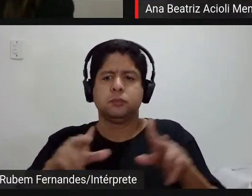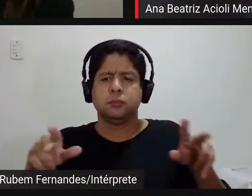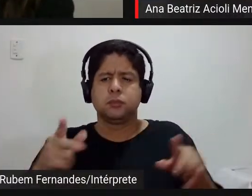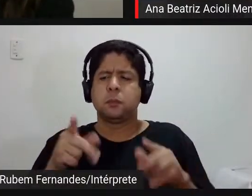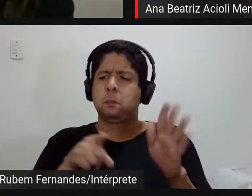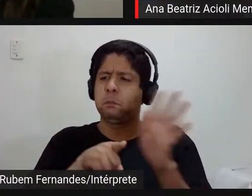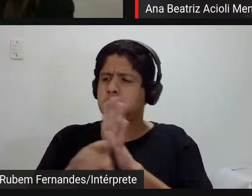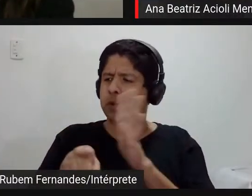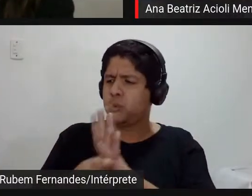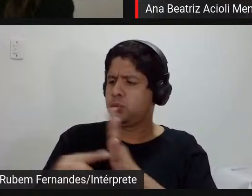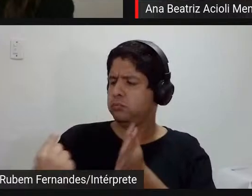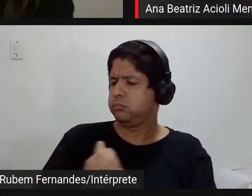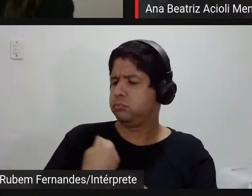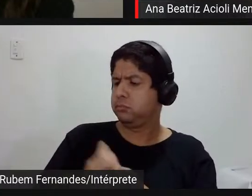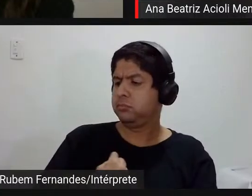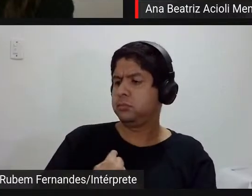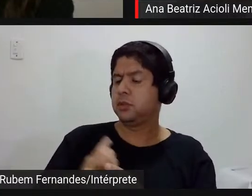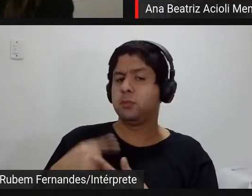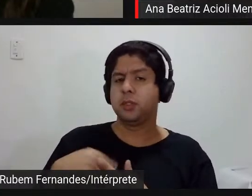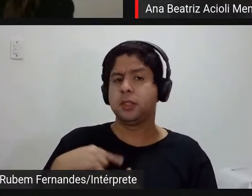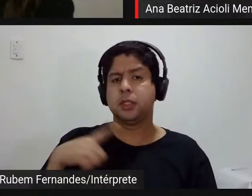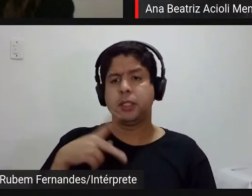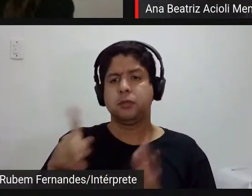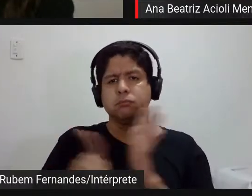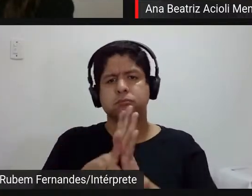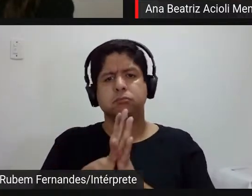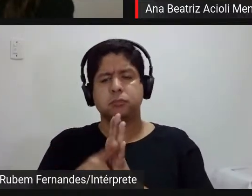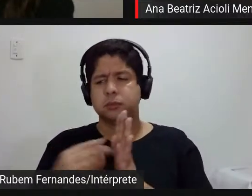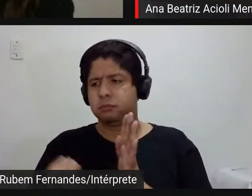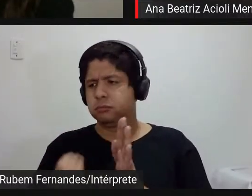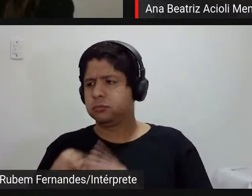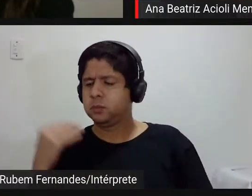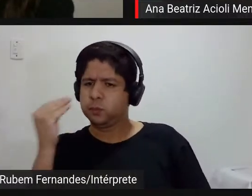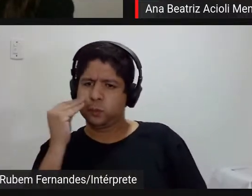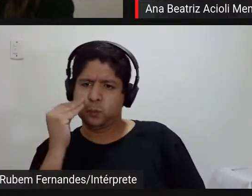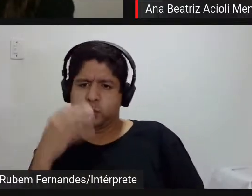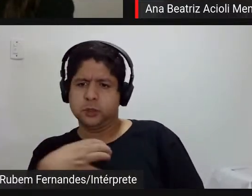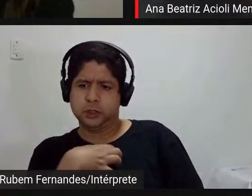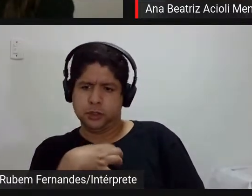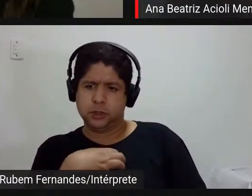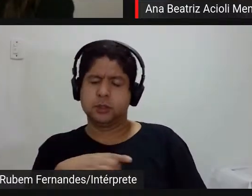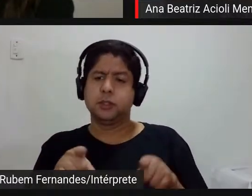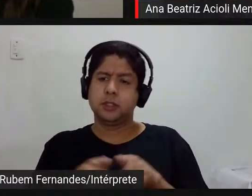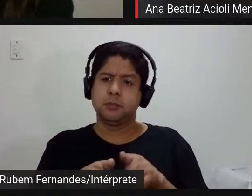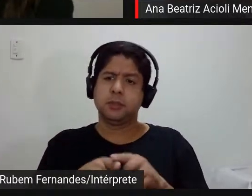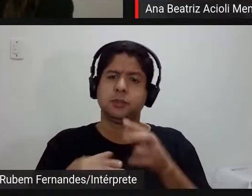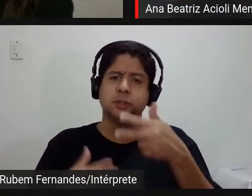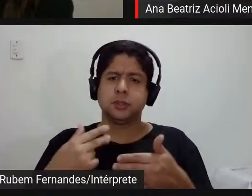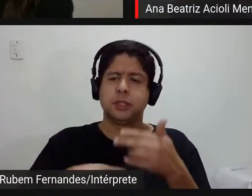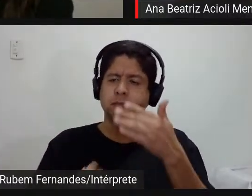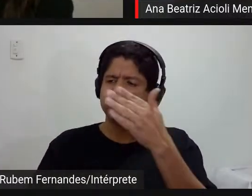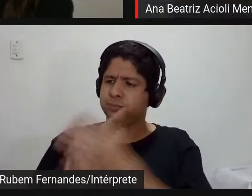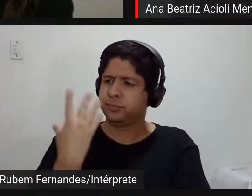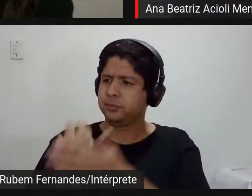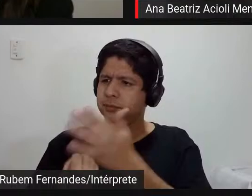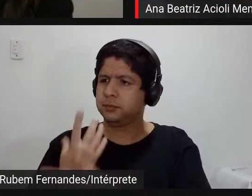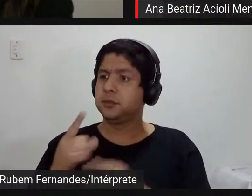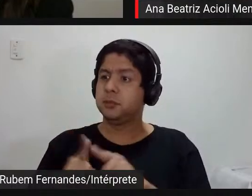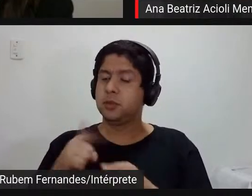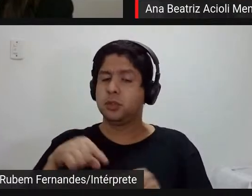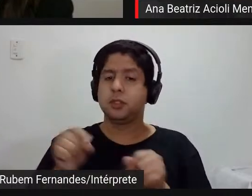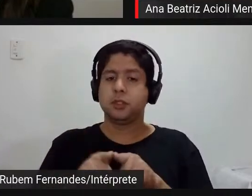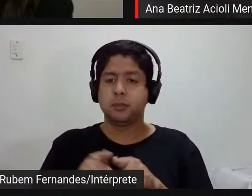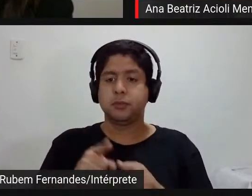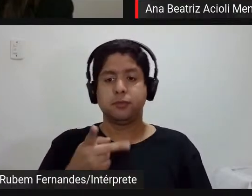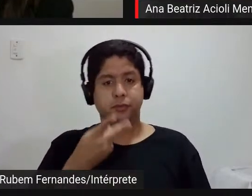porque a gente está na perversência do ver e do ouvir do sentir então inúmeras questões vão surgindo e a gente fala a